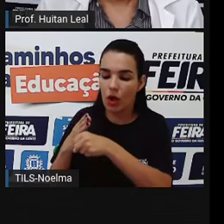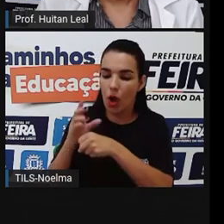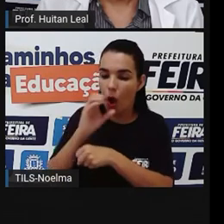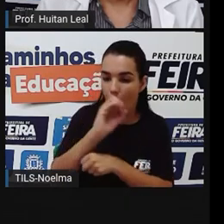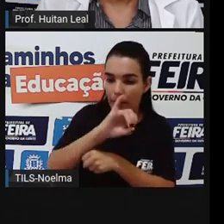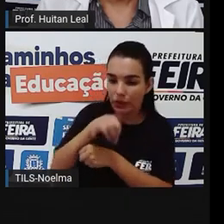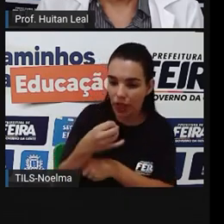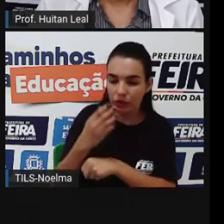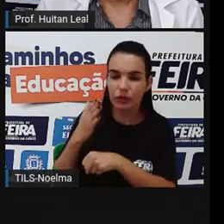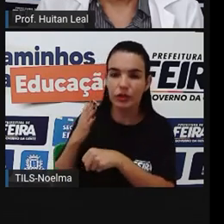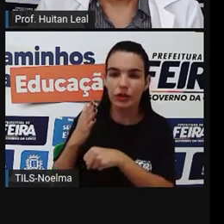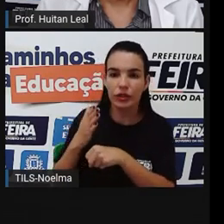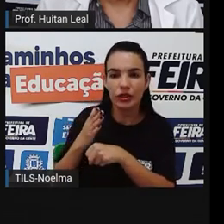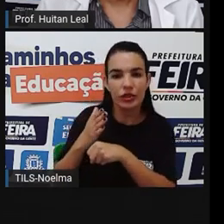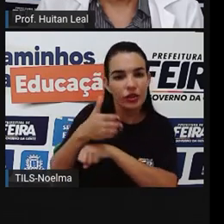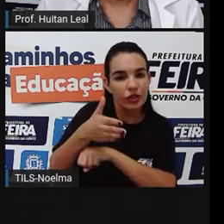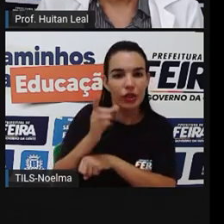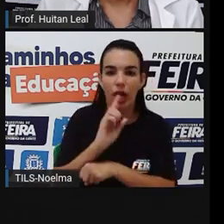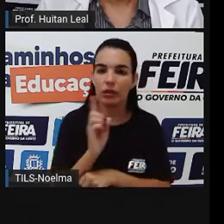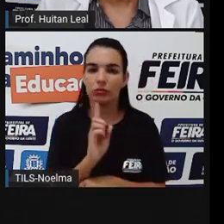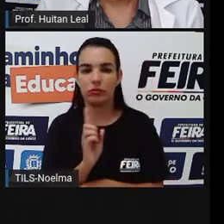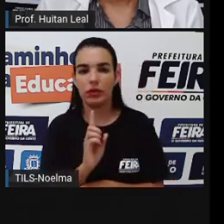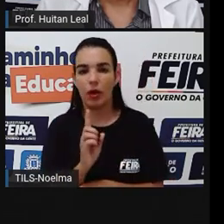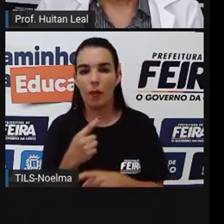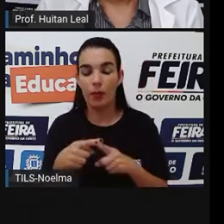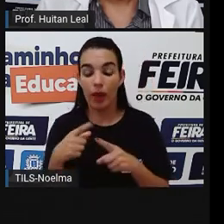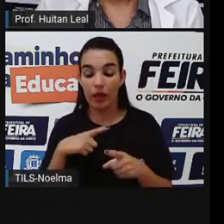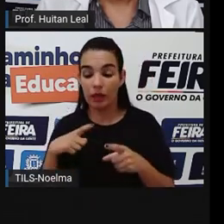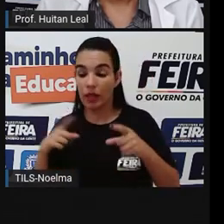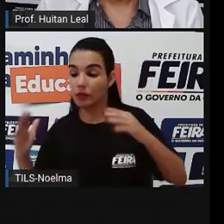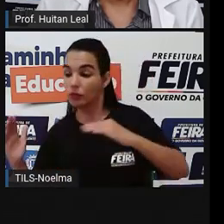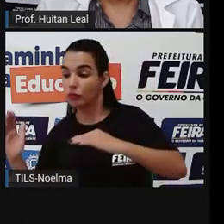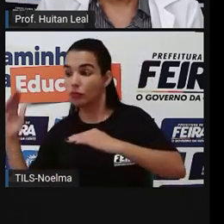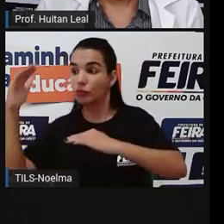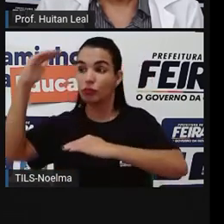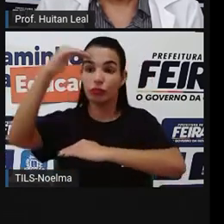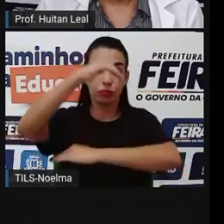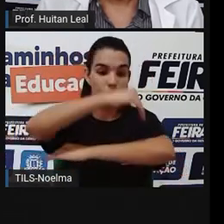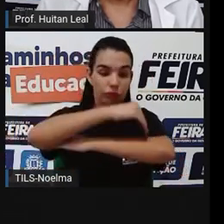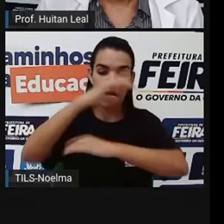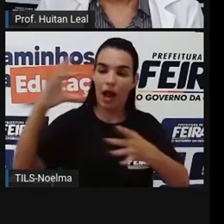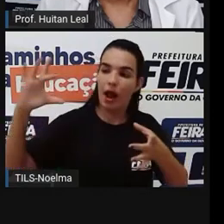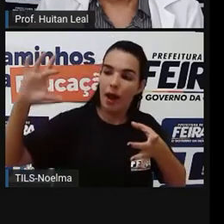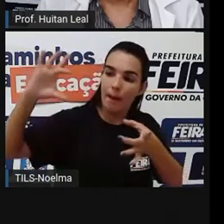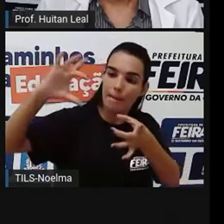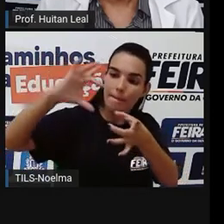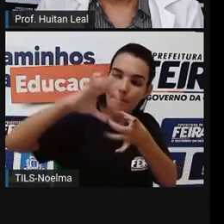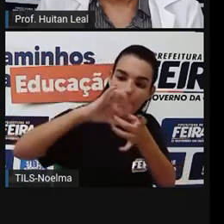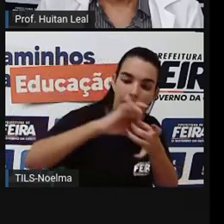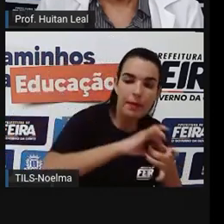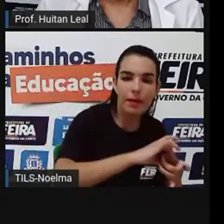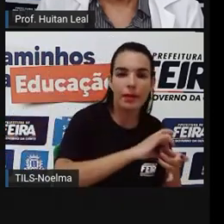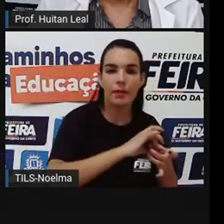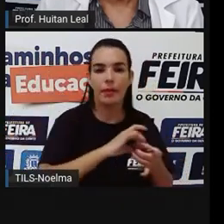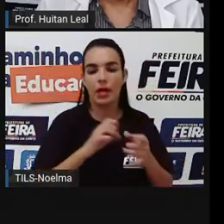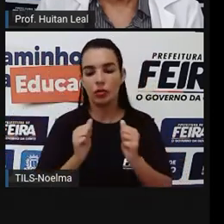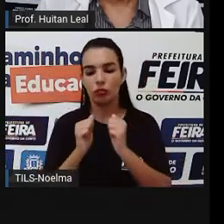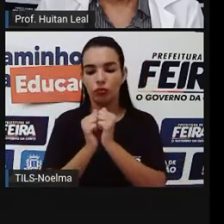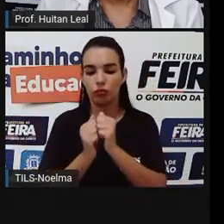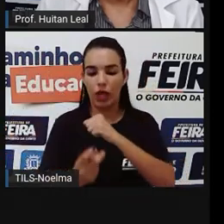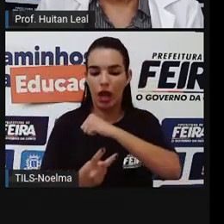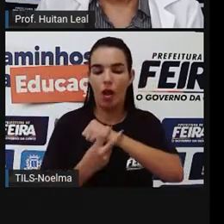quê? Porque ele é ligado indiretamente. Existe uma ponte que vai ligá-lo ao verbo. Então,